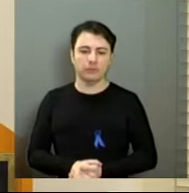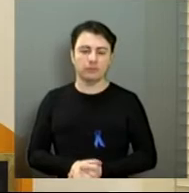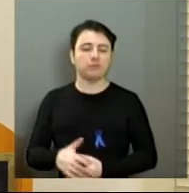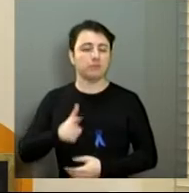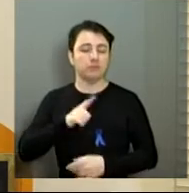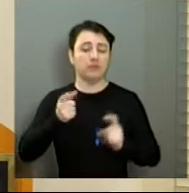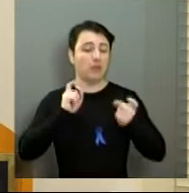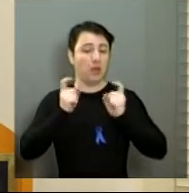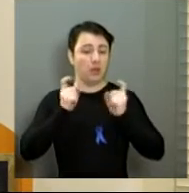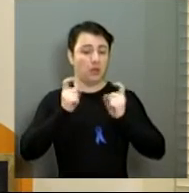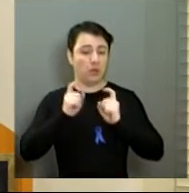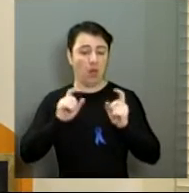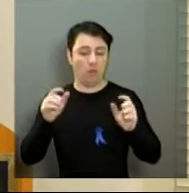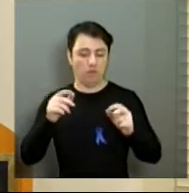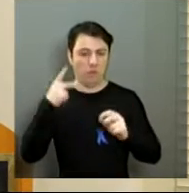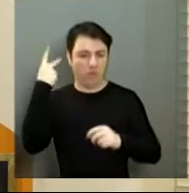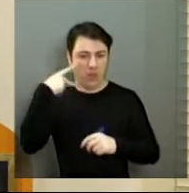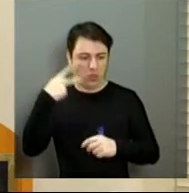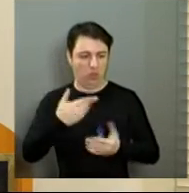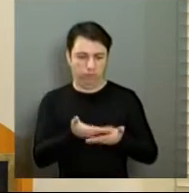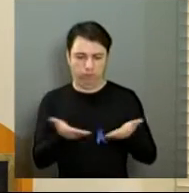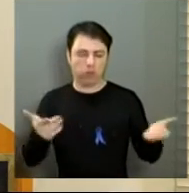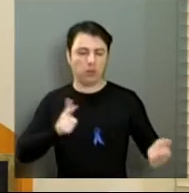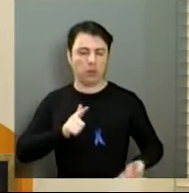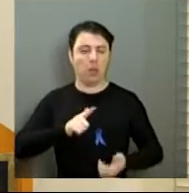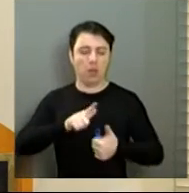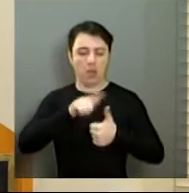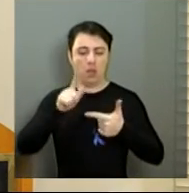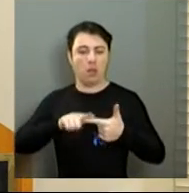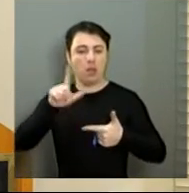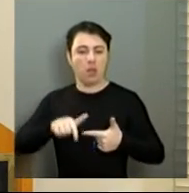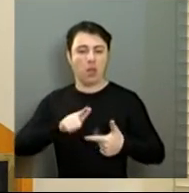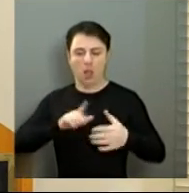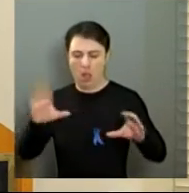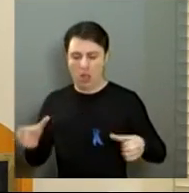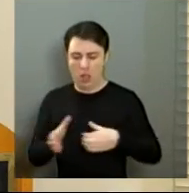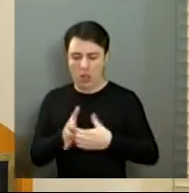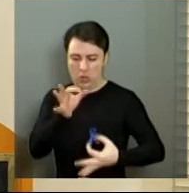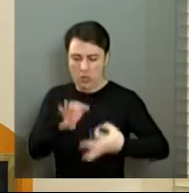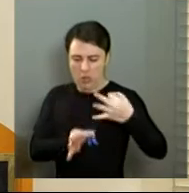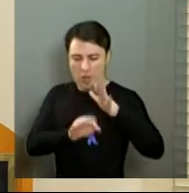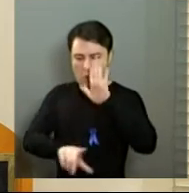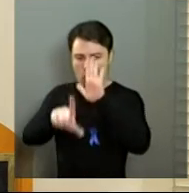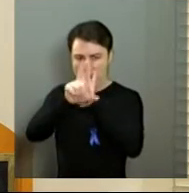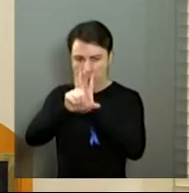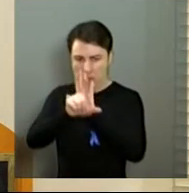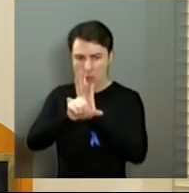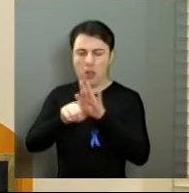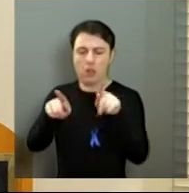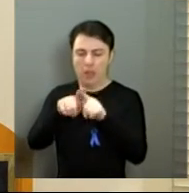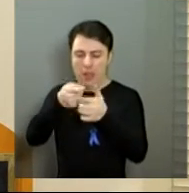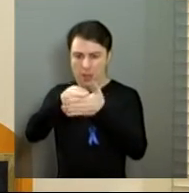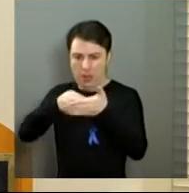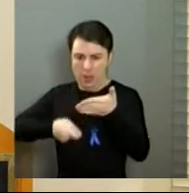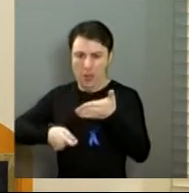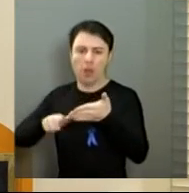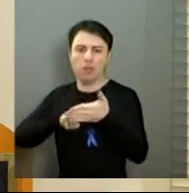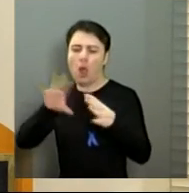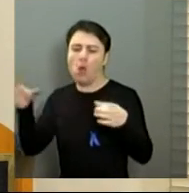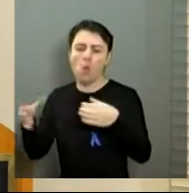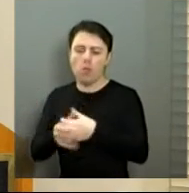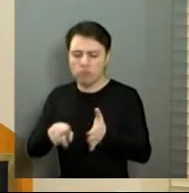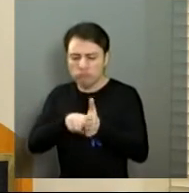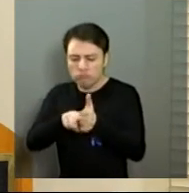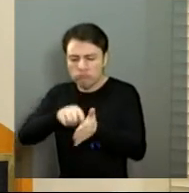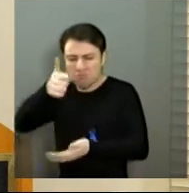reunião com todos os vereadores, e logo após, a reunião da Comissão de Justiça, Legislação e Redação. Vocês sabem que